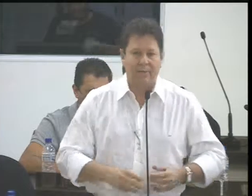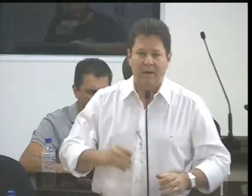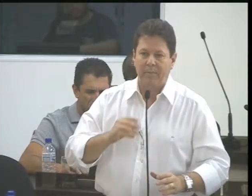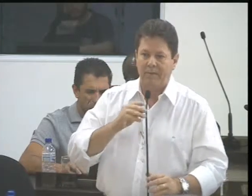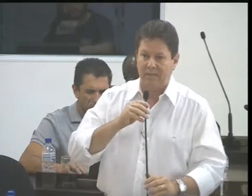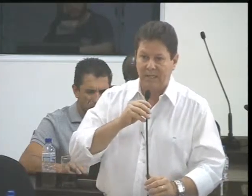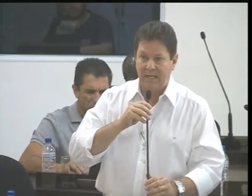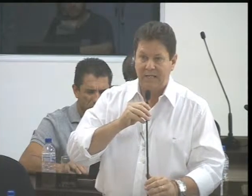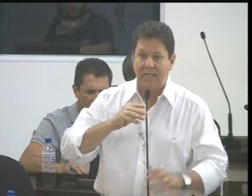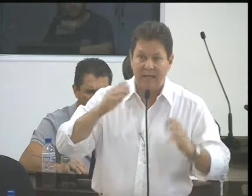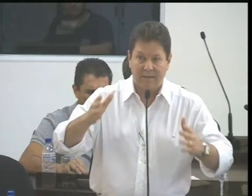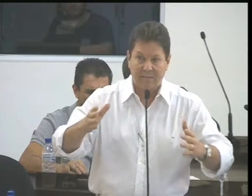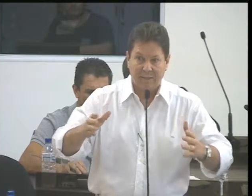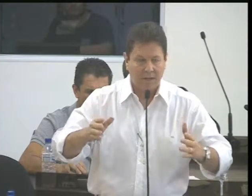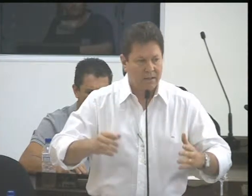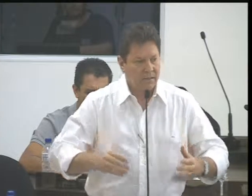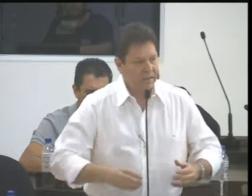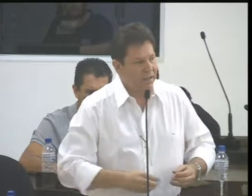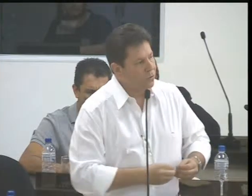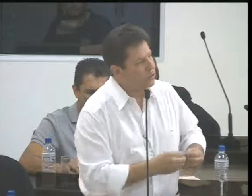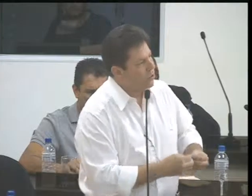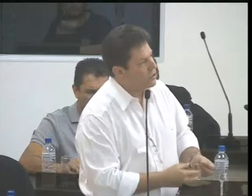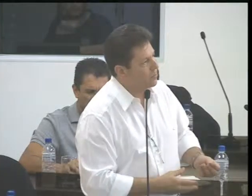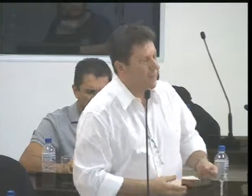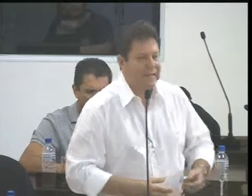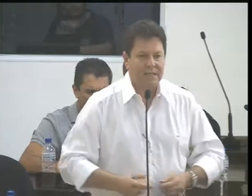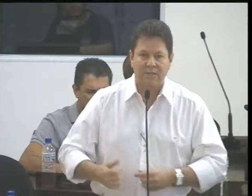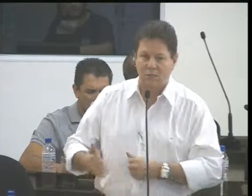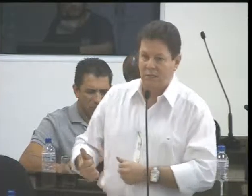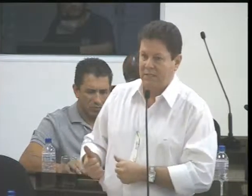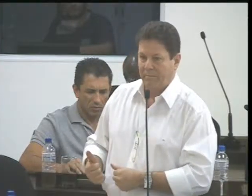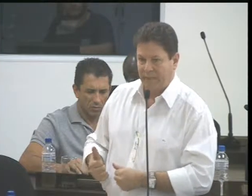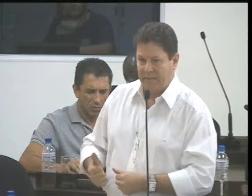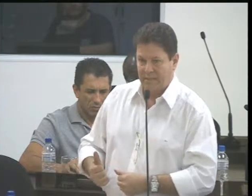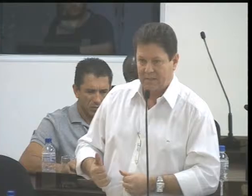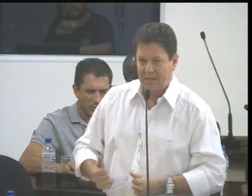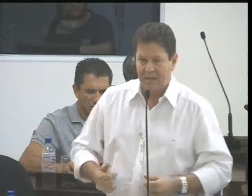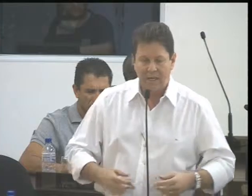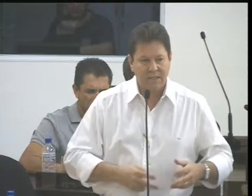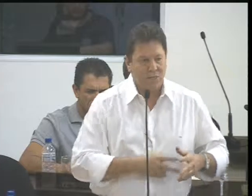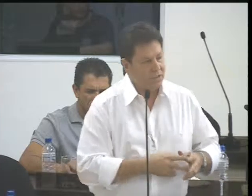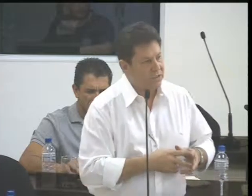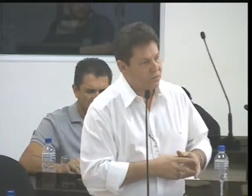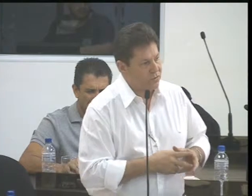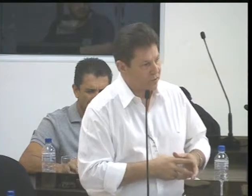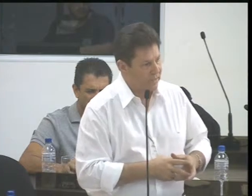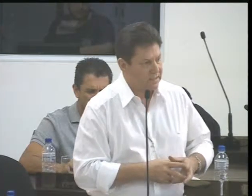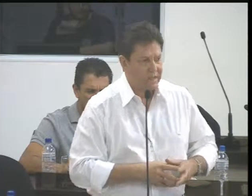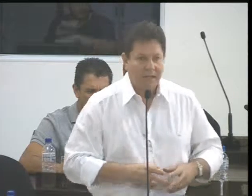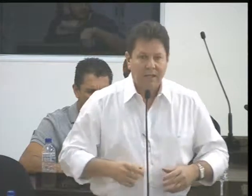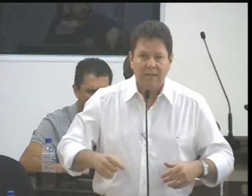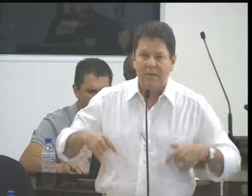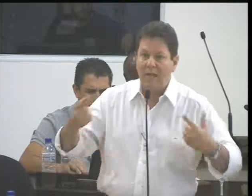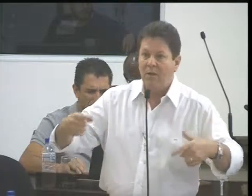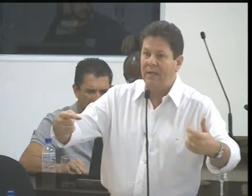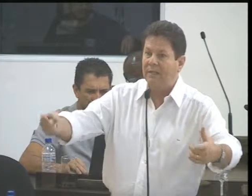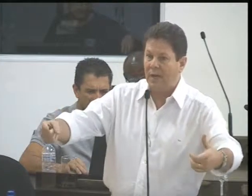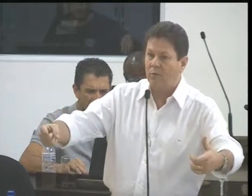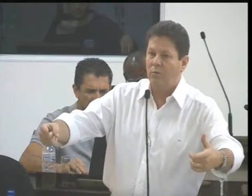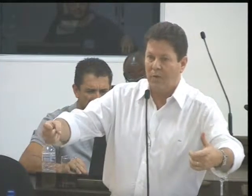novamente, todo o trâmite deve ser novamente julgado. Então, eu quero dizer para a Vossa Excelência que